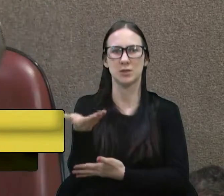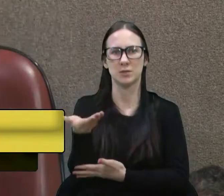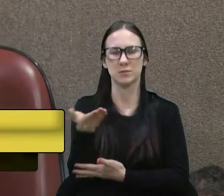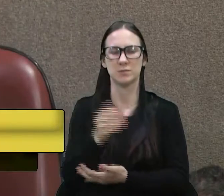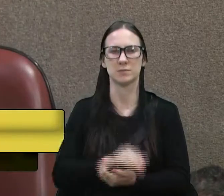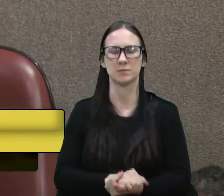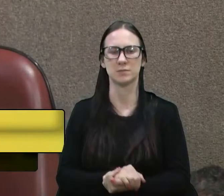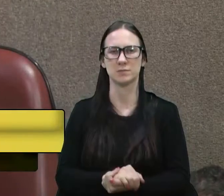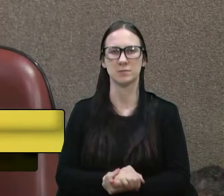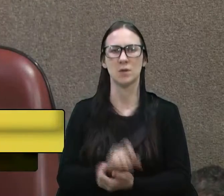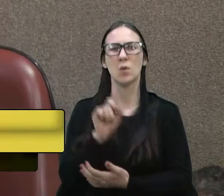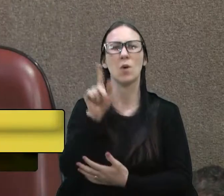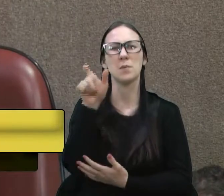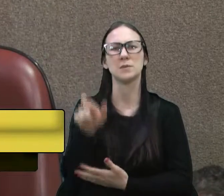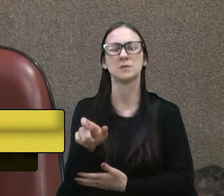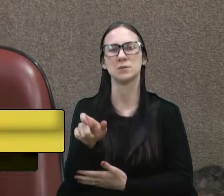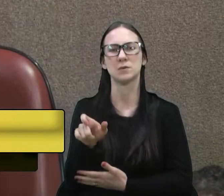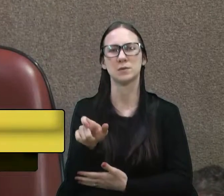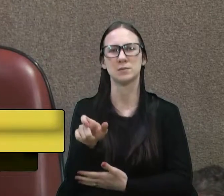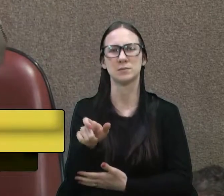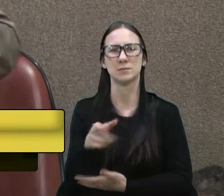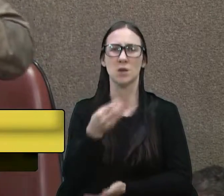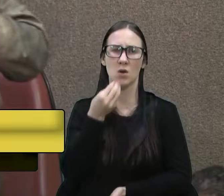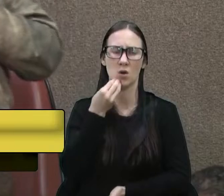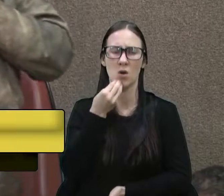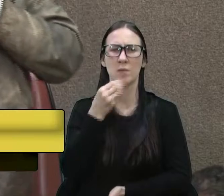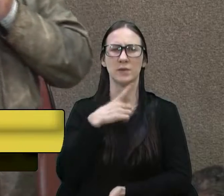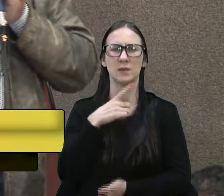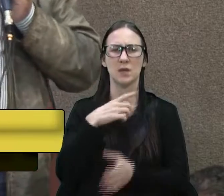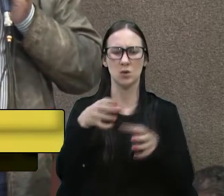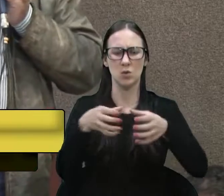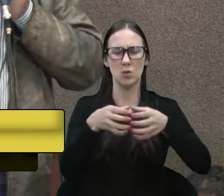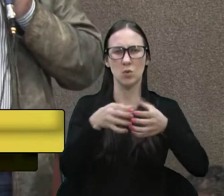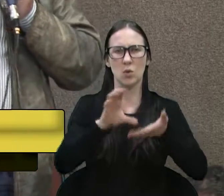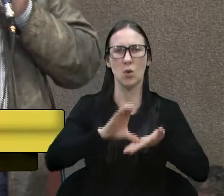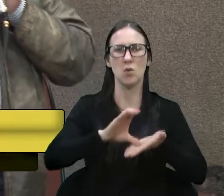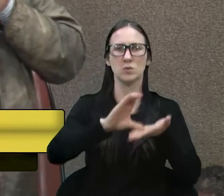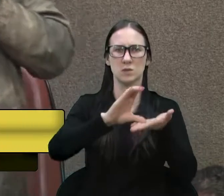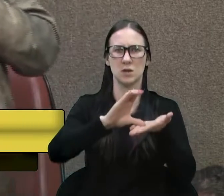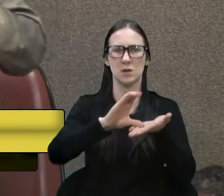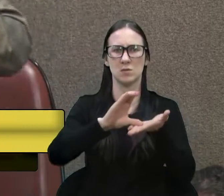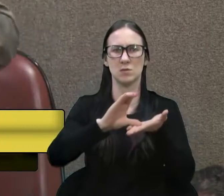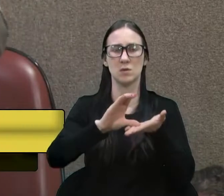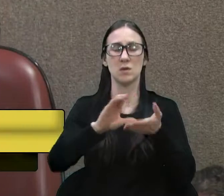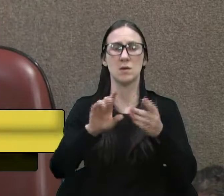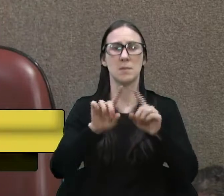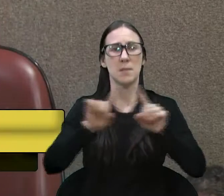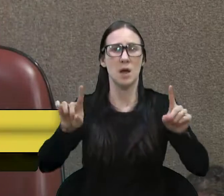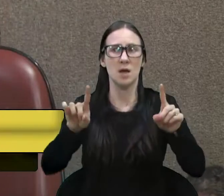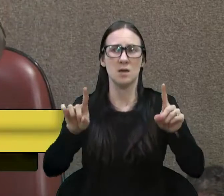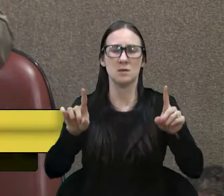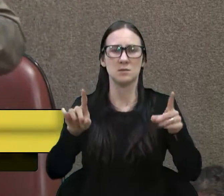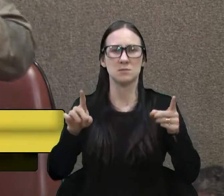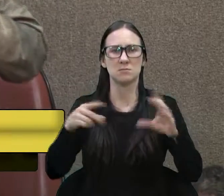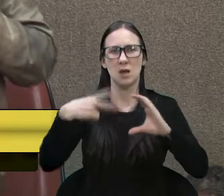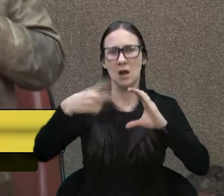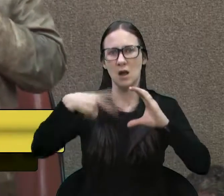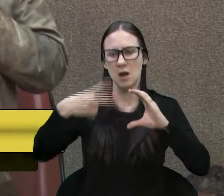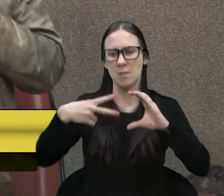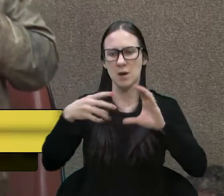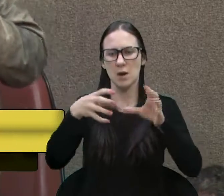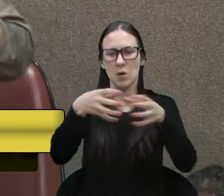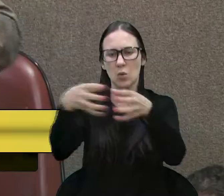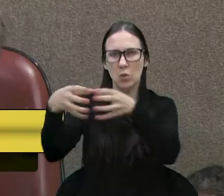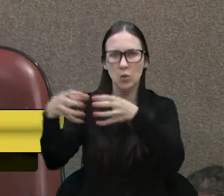Quem decide pelos fundos? Tem um conselho, sim, tem um conselho. Tá, e daí? A Câmara não pode, as comissões não podem